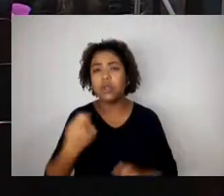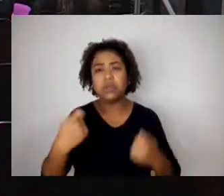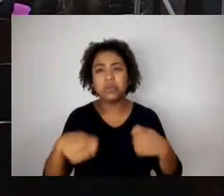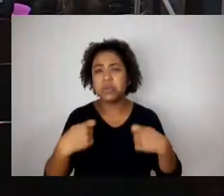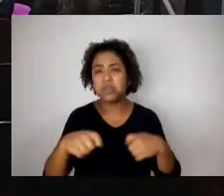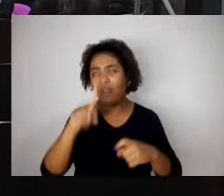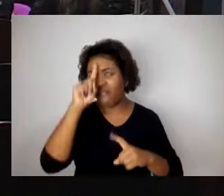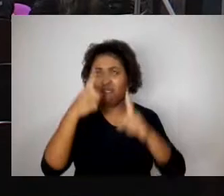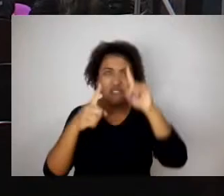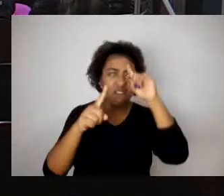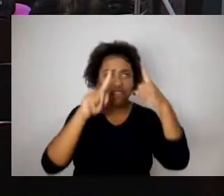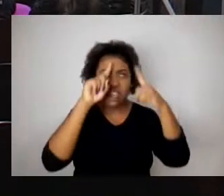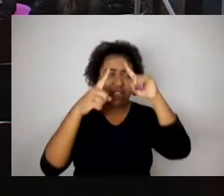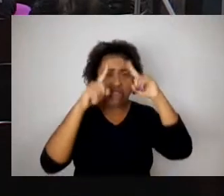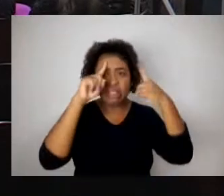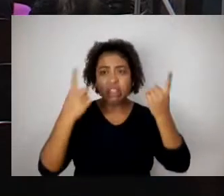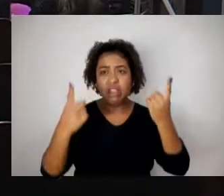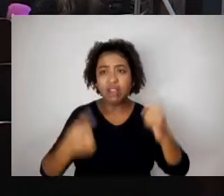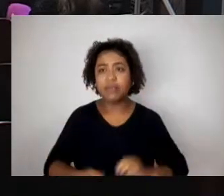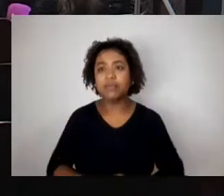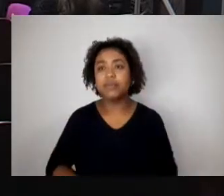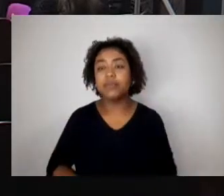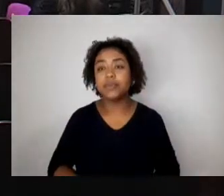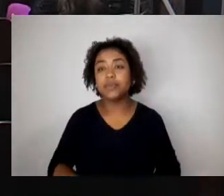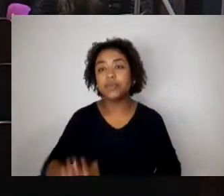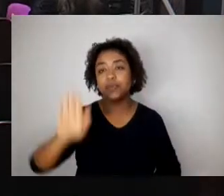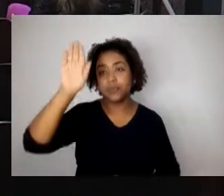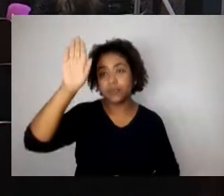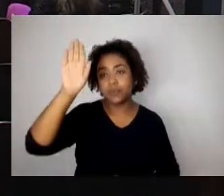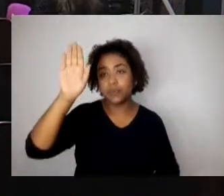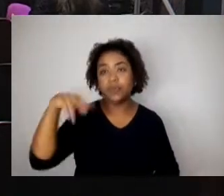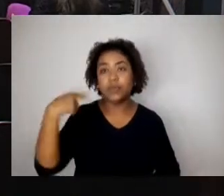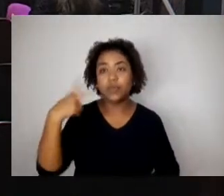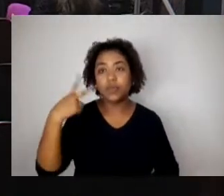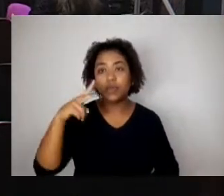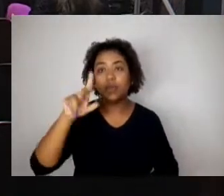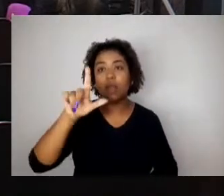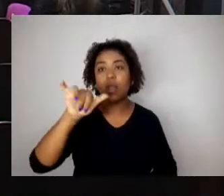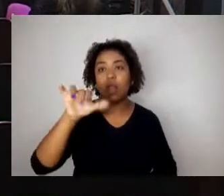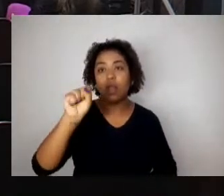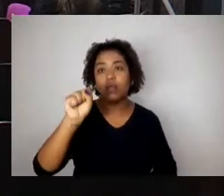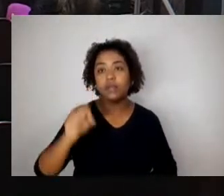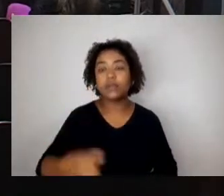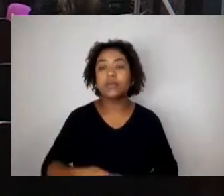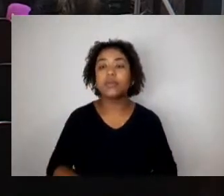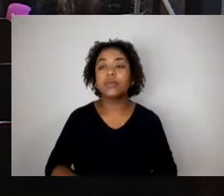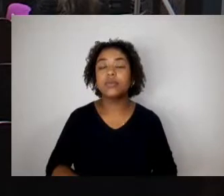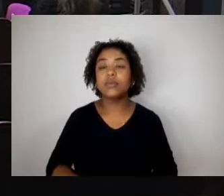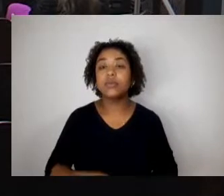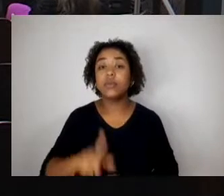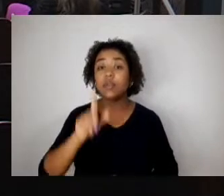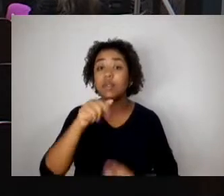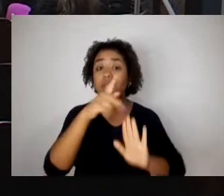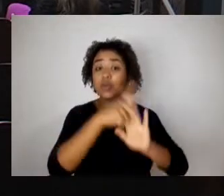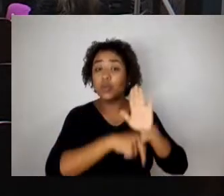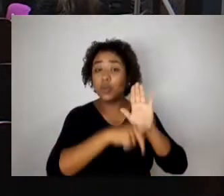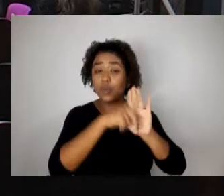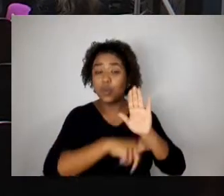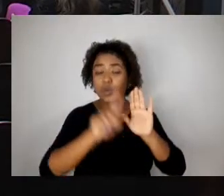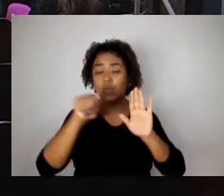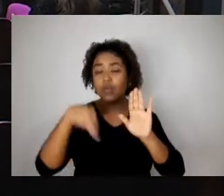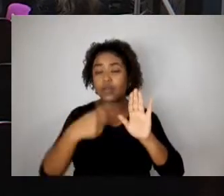agora, número 5, para o vereador Laís Perrute. Presidente, essa matéria a gente vem postergando a votação dela,